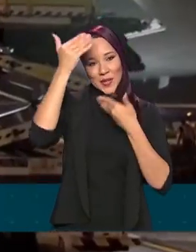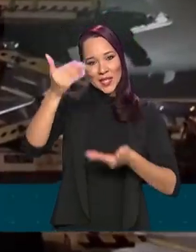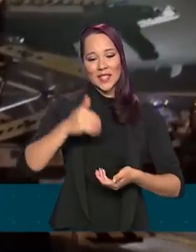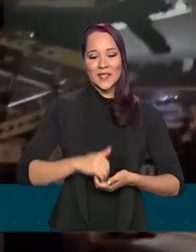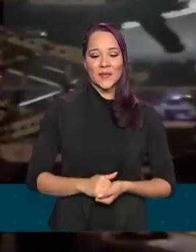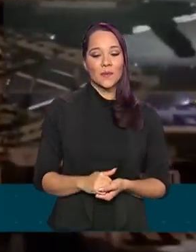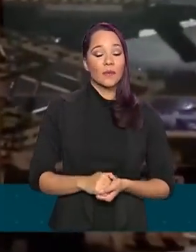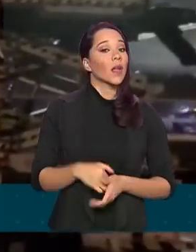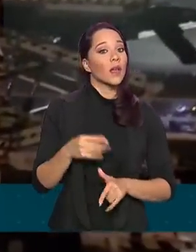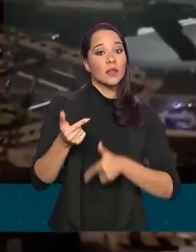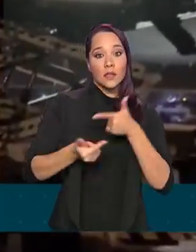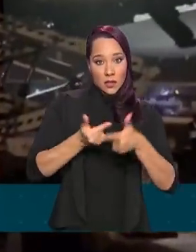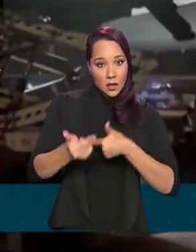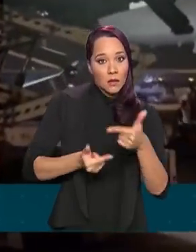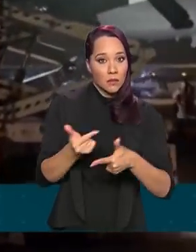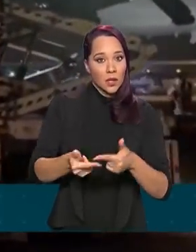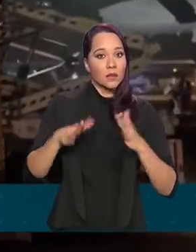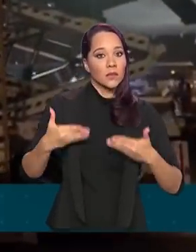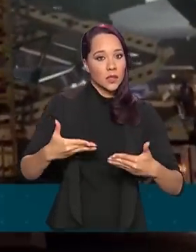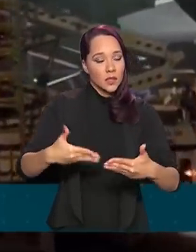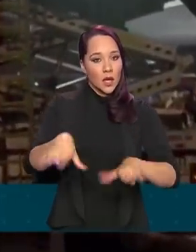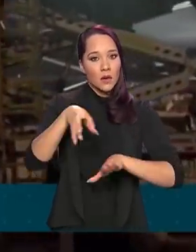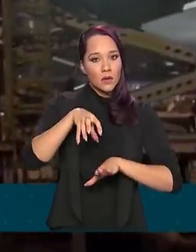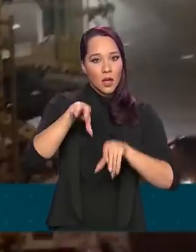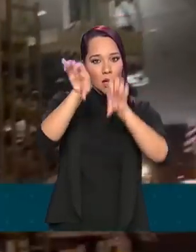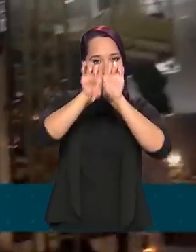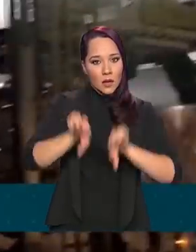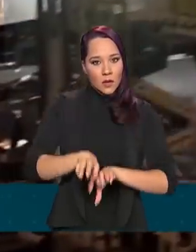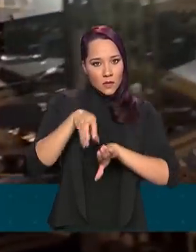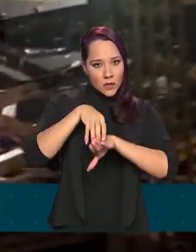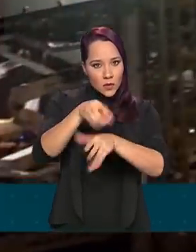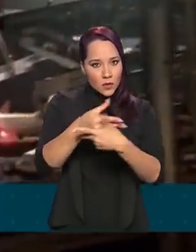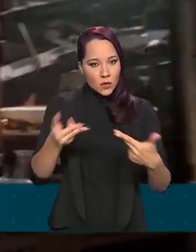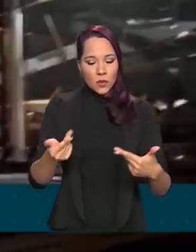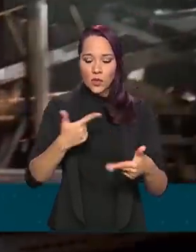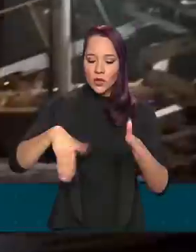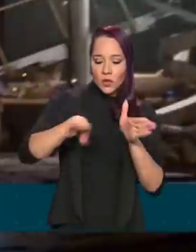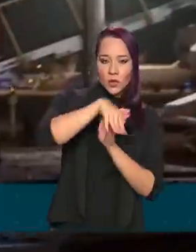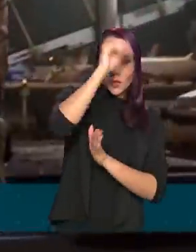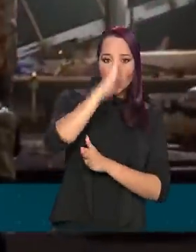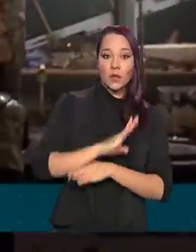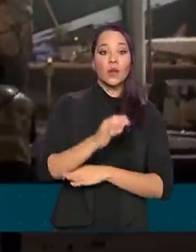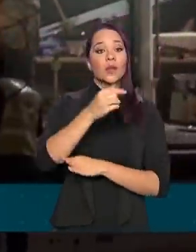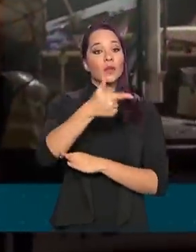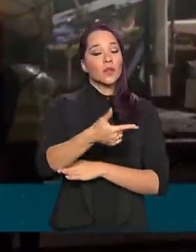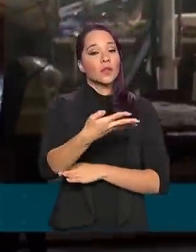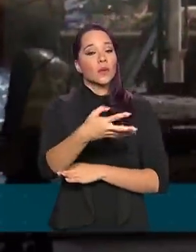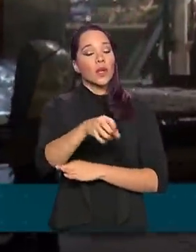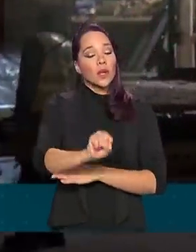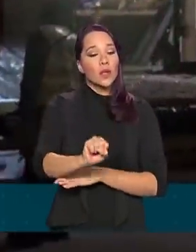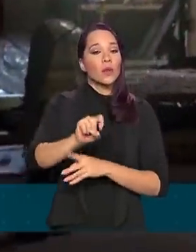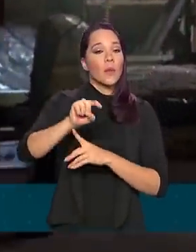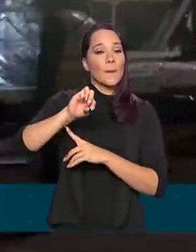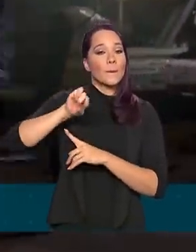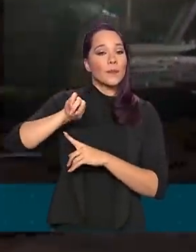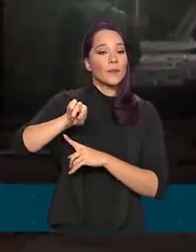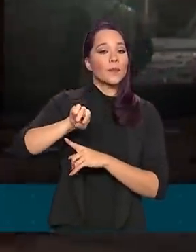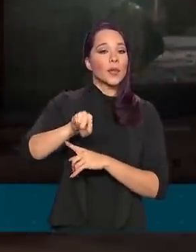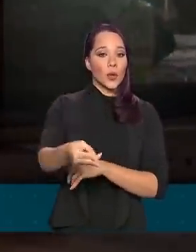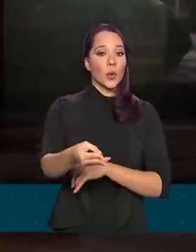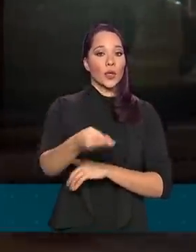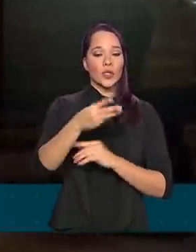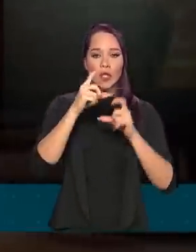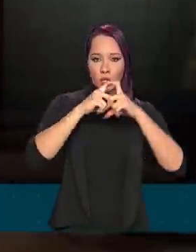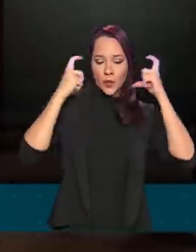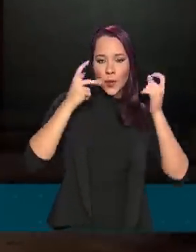A mega-operação comandada pelo Ministério da Infraestrutura trouxe ao país 240 milhões de máscaras para proteger os